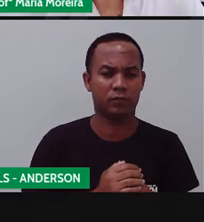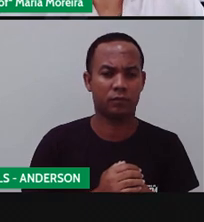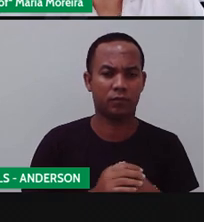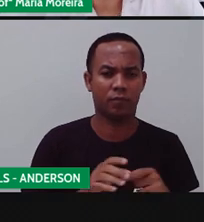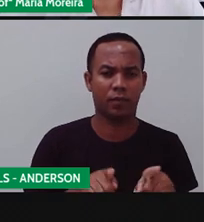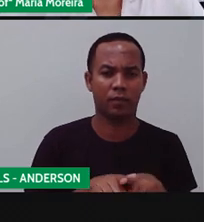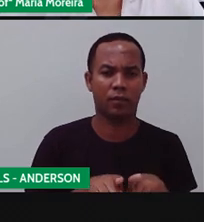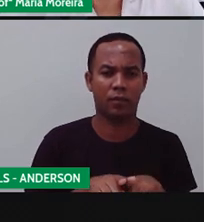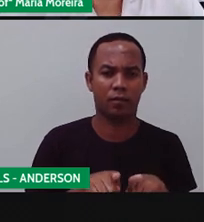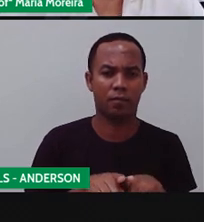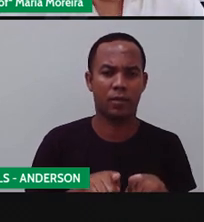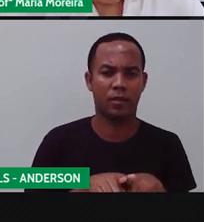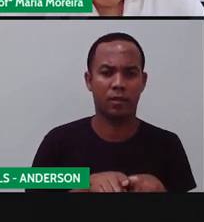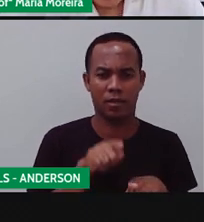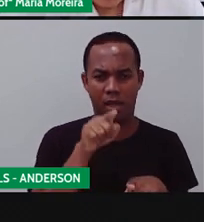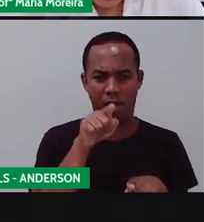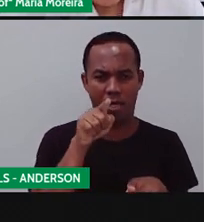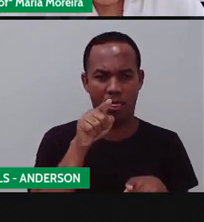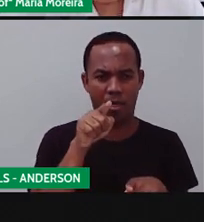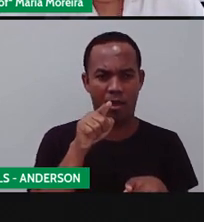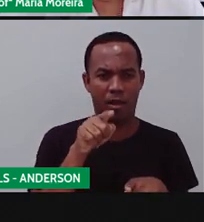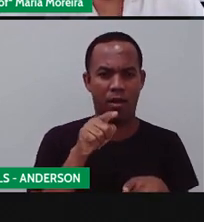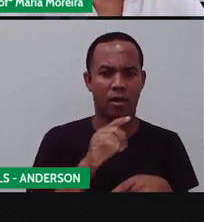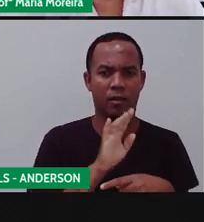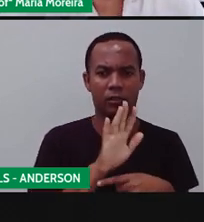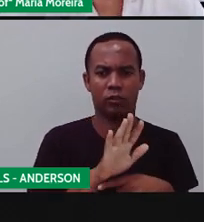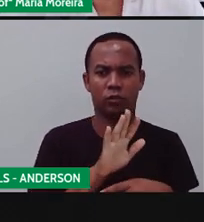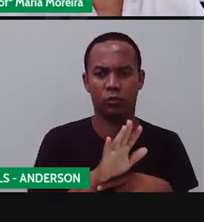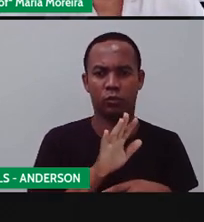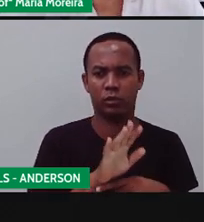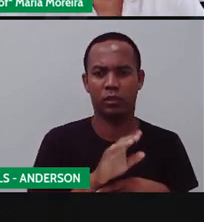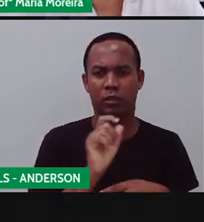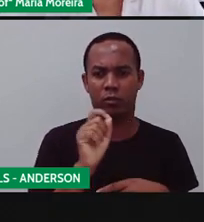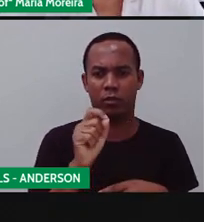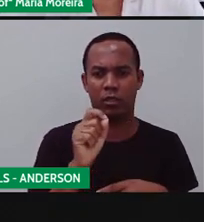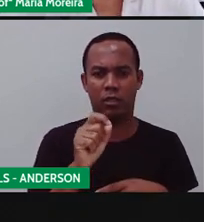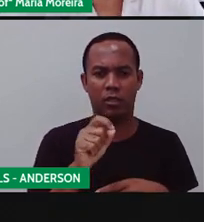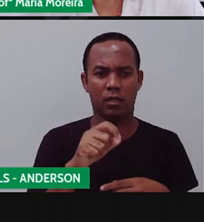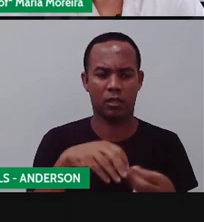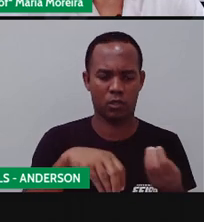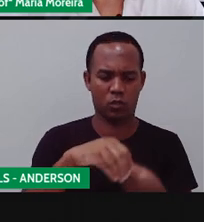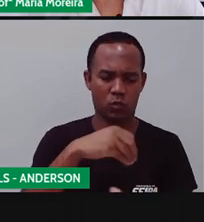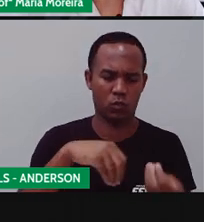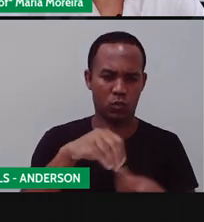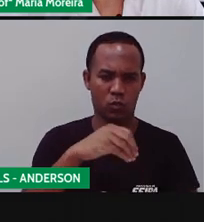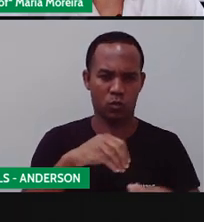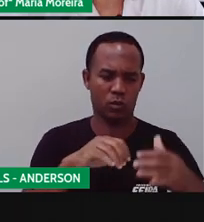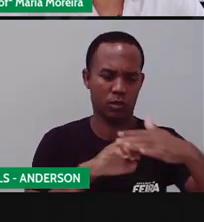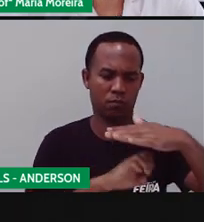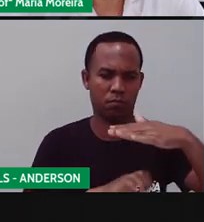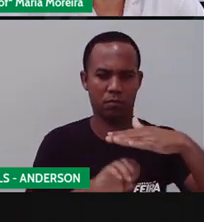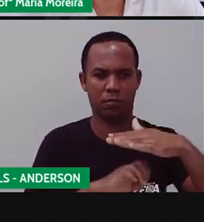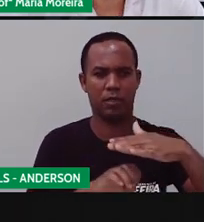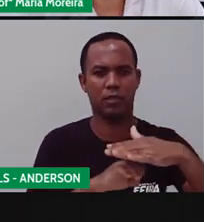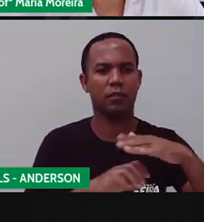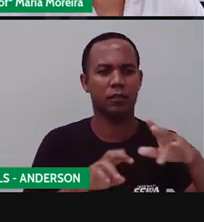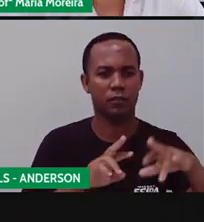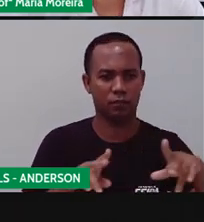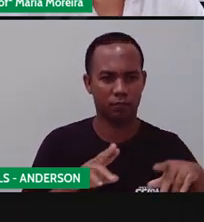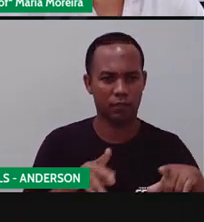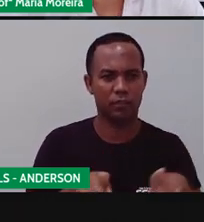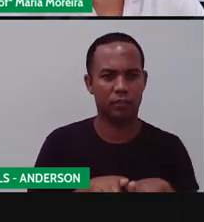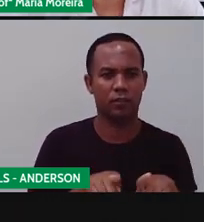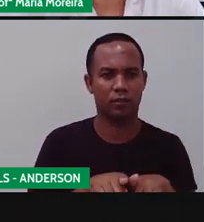E a própria mamona também, ela é utilizada na indústria de cosméticos, Anderson. O óleo de mamona, né, óleo de